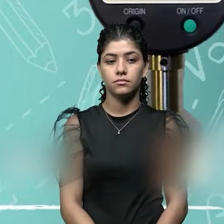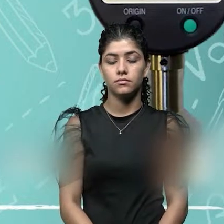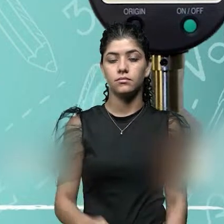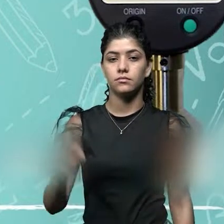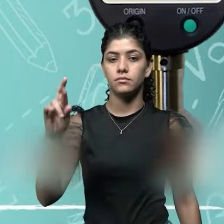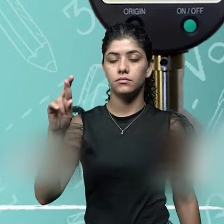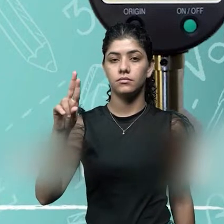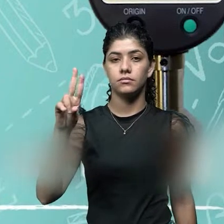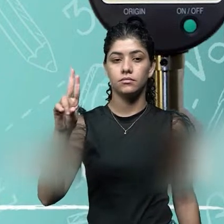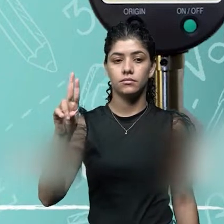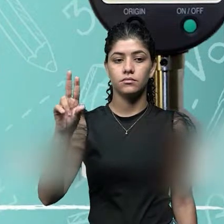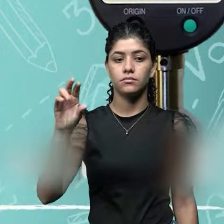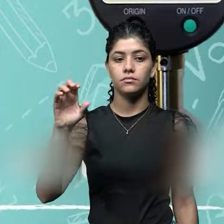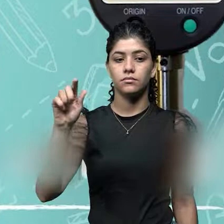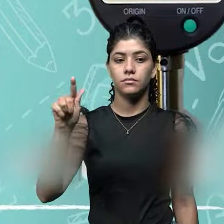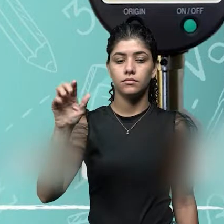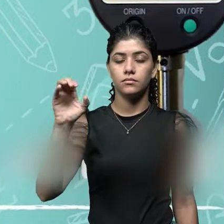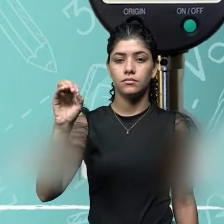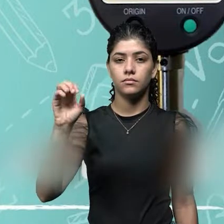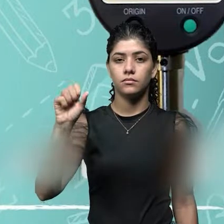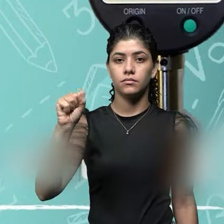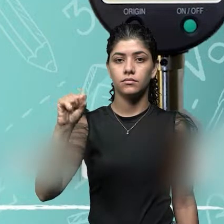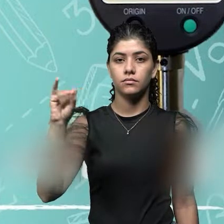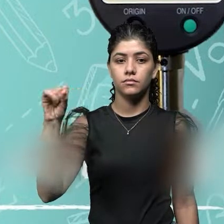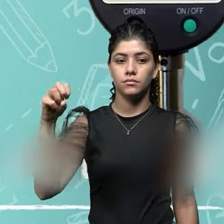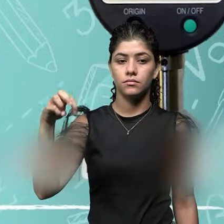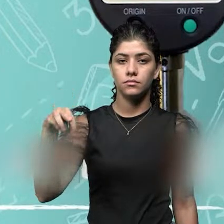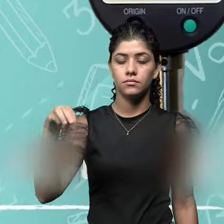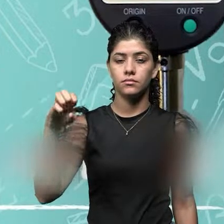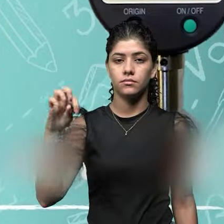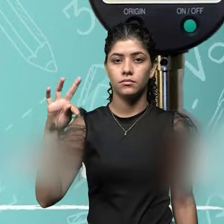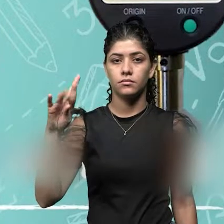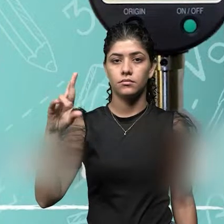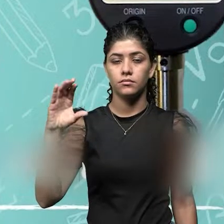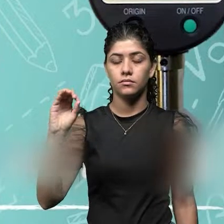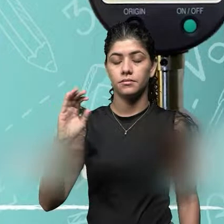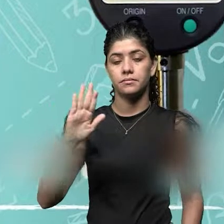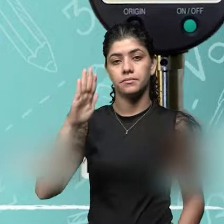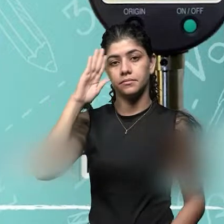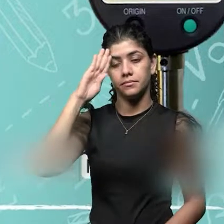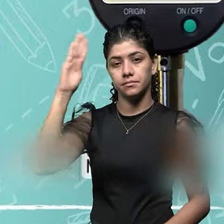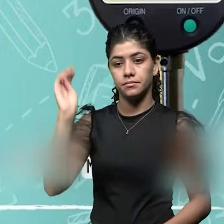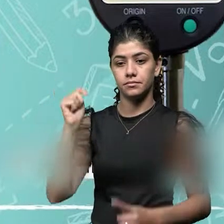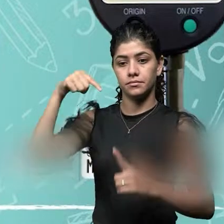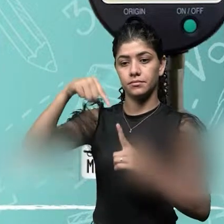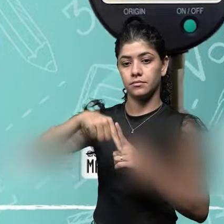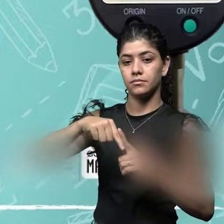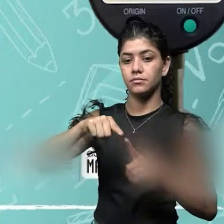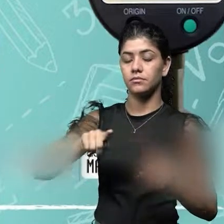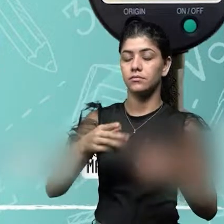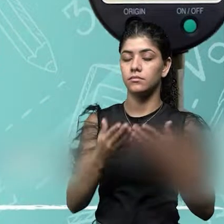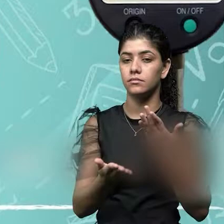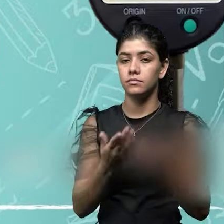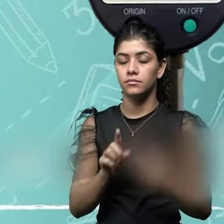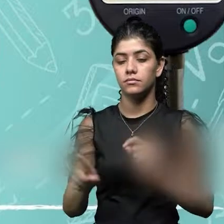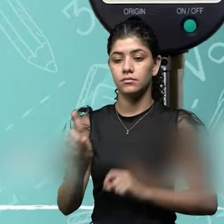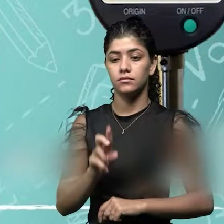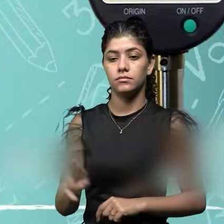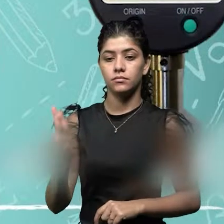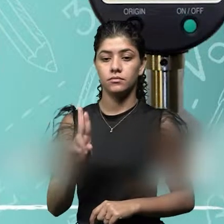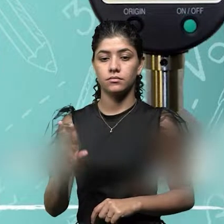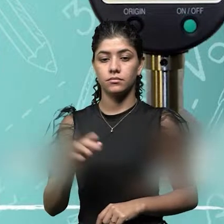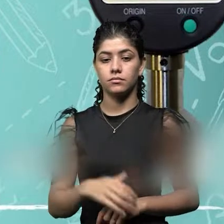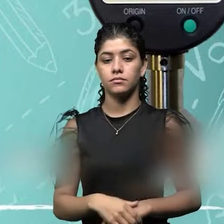rugosímetro, a principal função e objetivo é analisar os problemas que têm